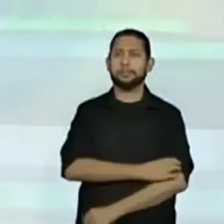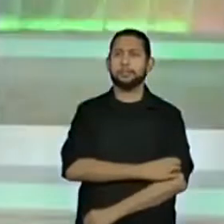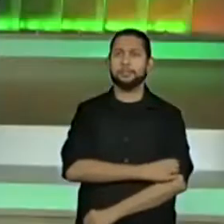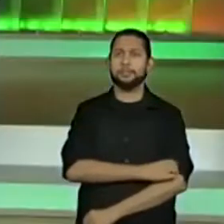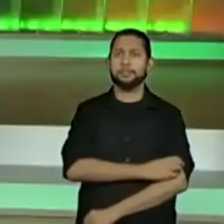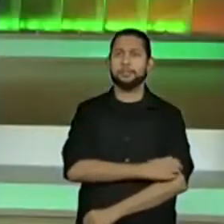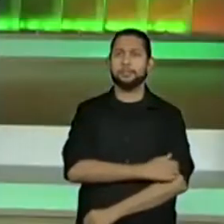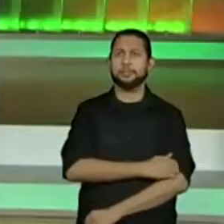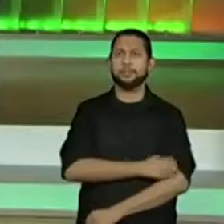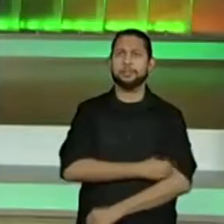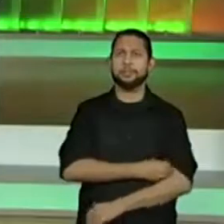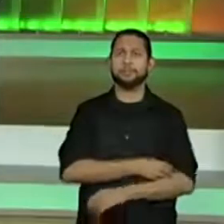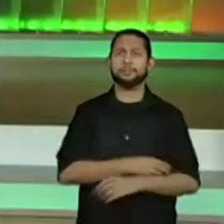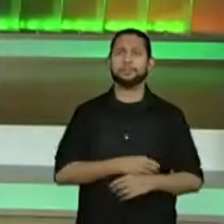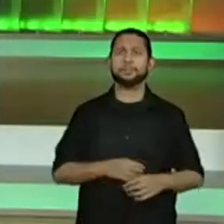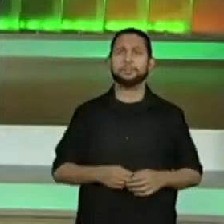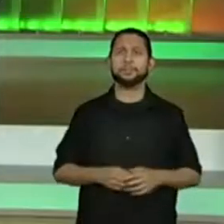aqui.